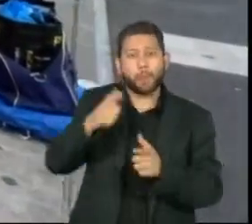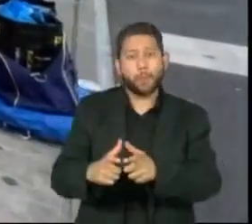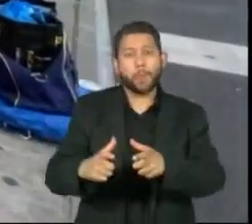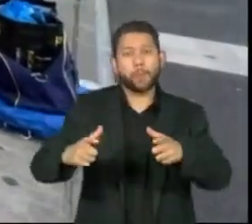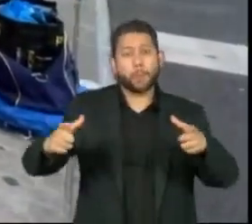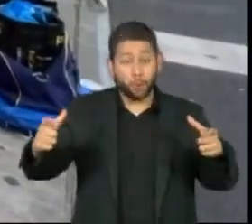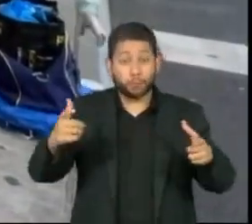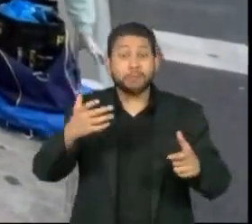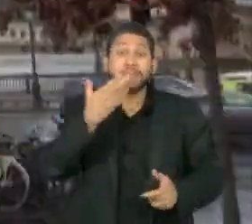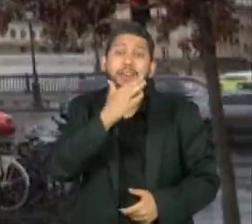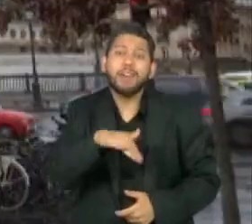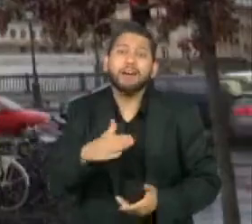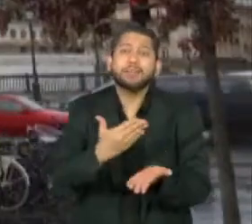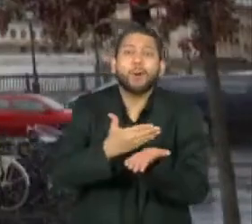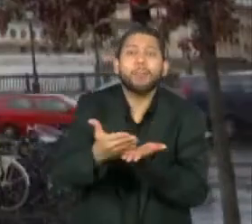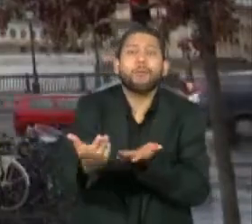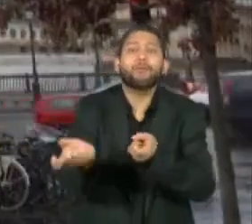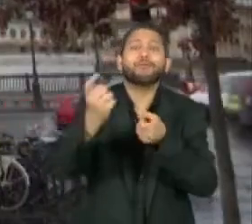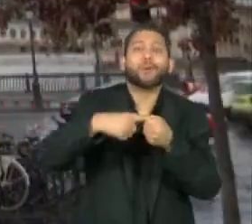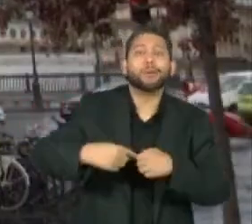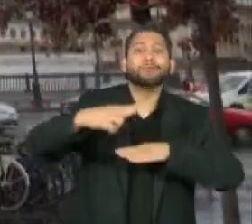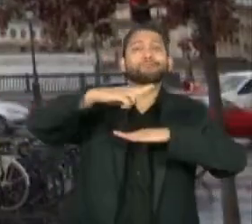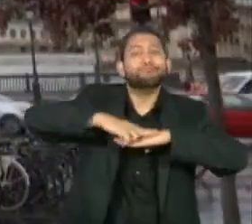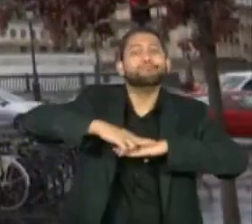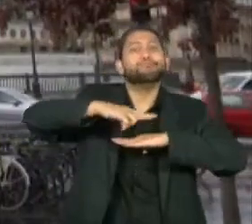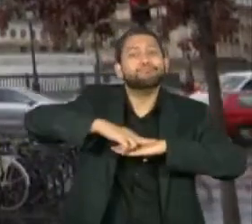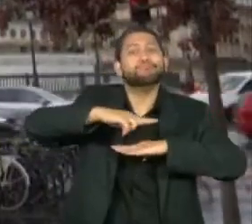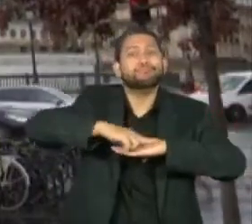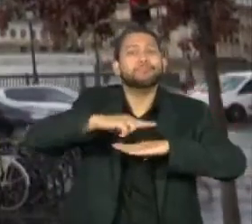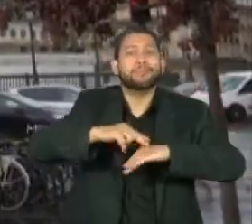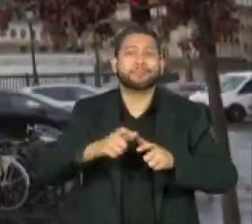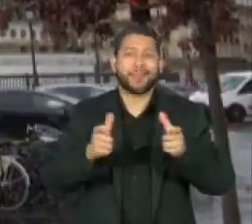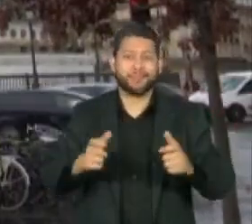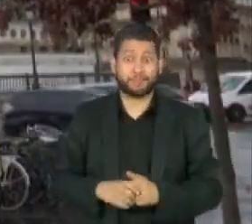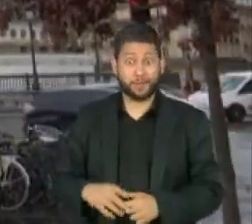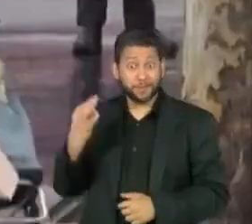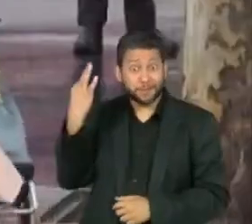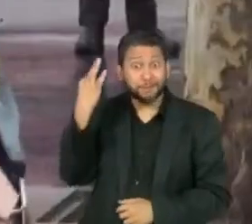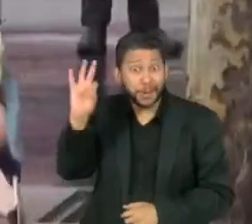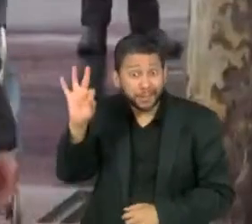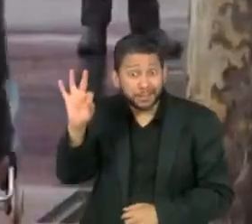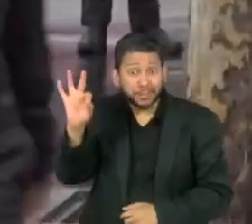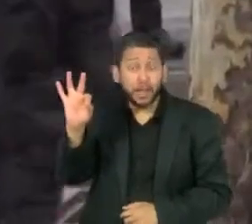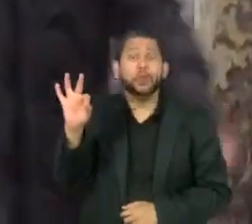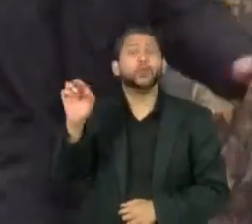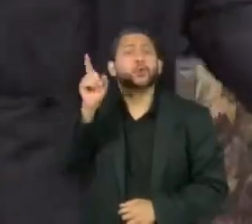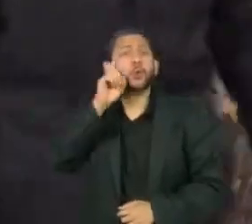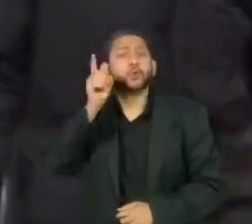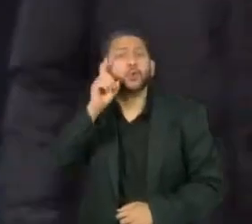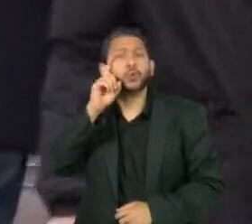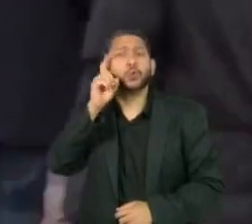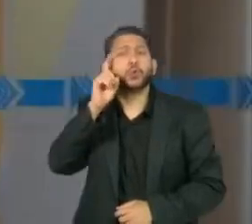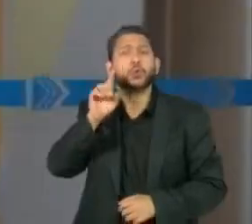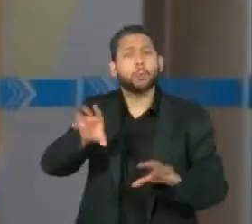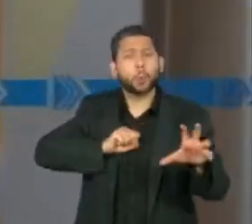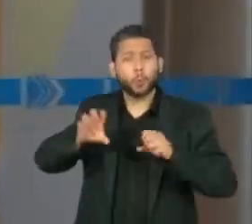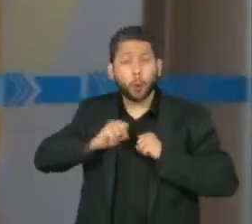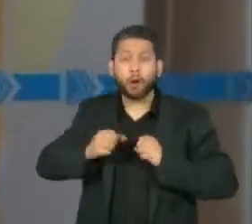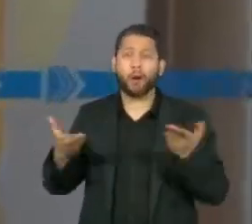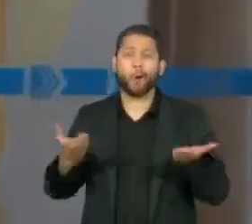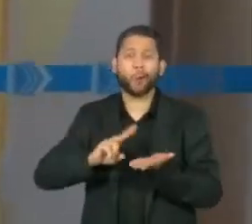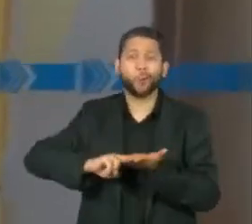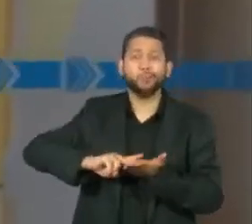internações de crianças. Na França, quase dobrou o registro de novos casos diários. Ontem, outro